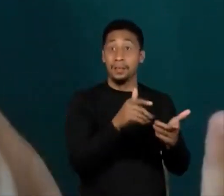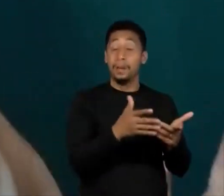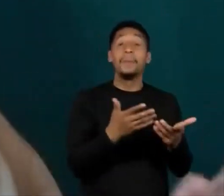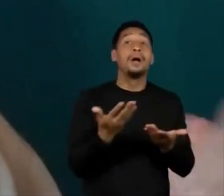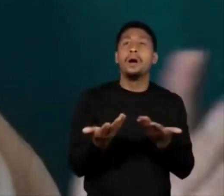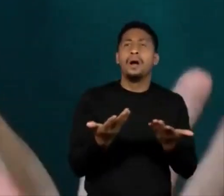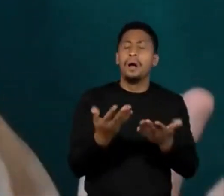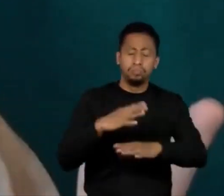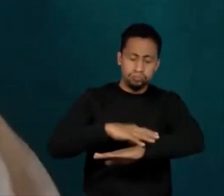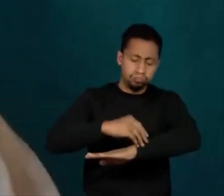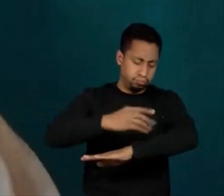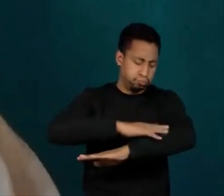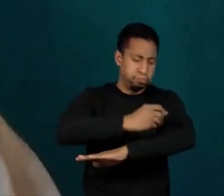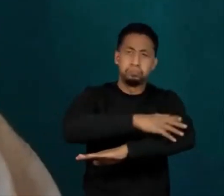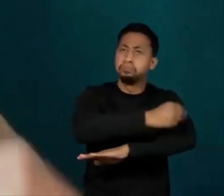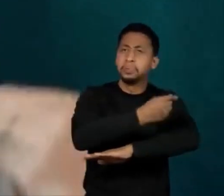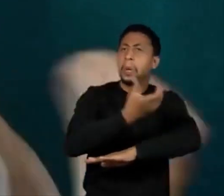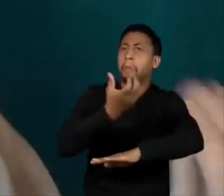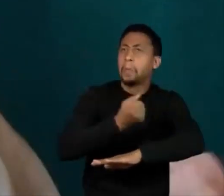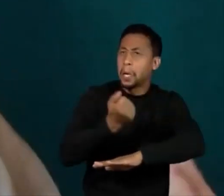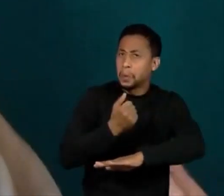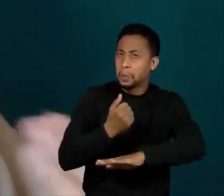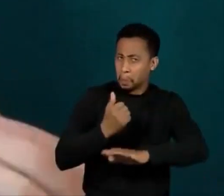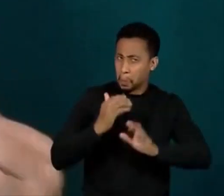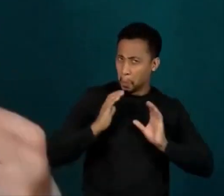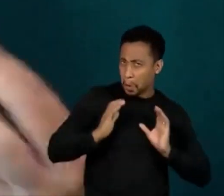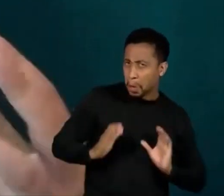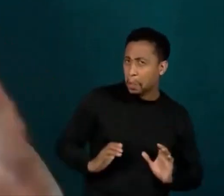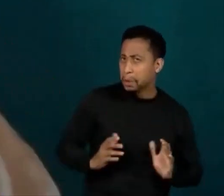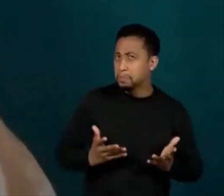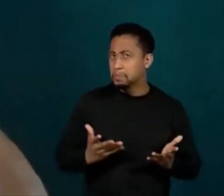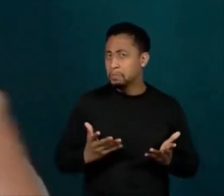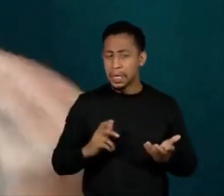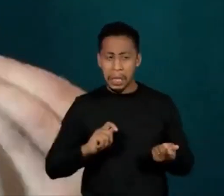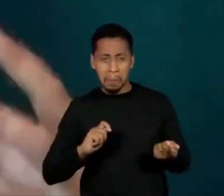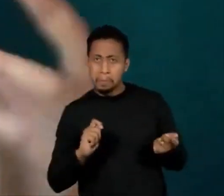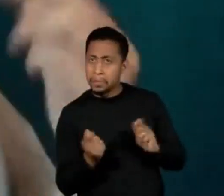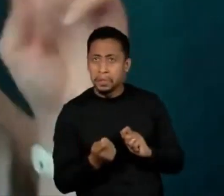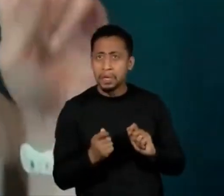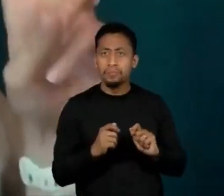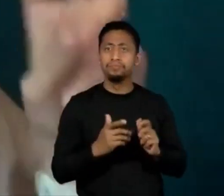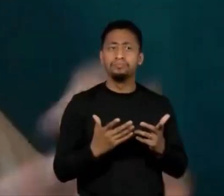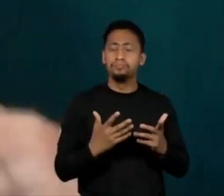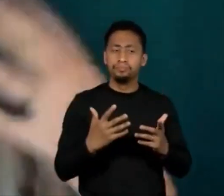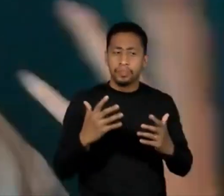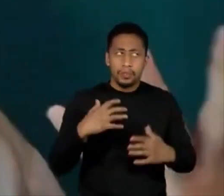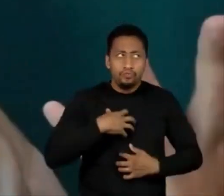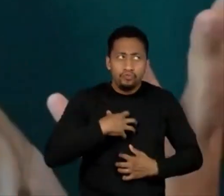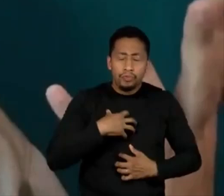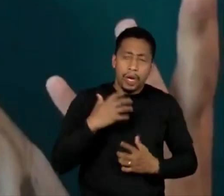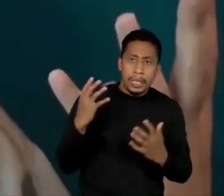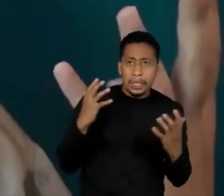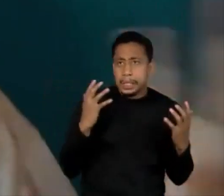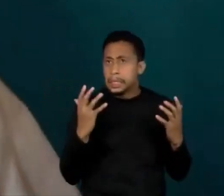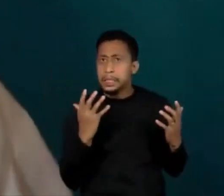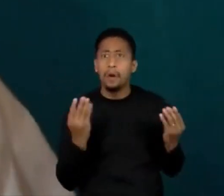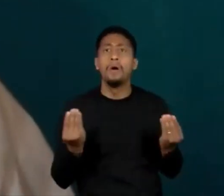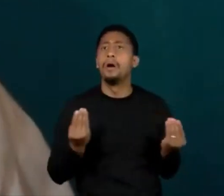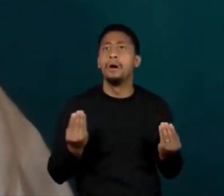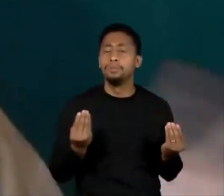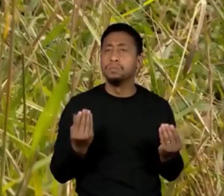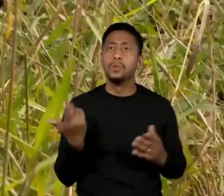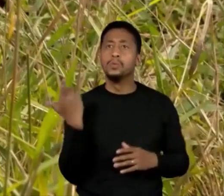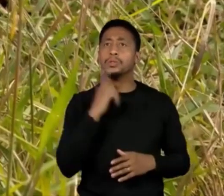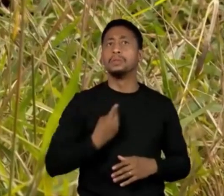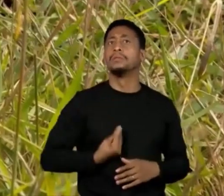comportamento e as adaptações que esse animal está adotando para sobreviver como um